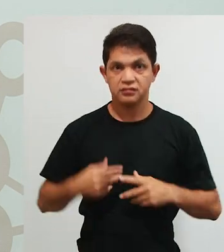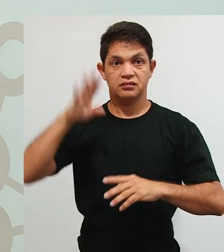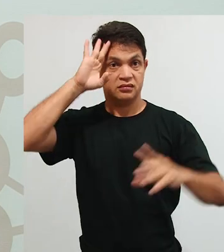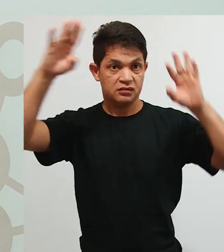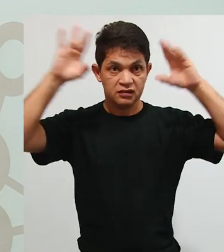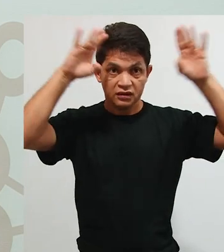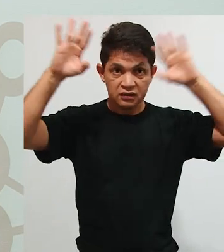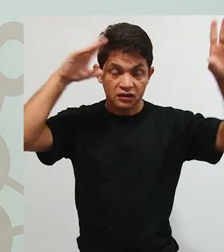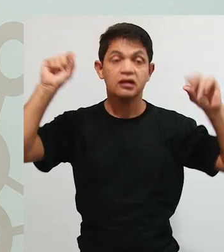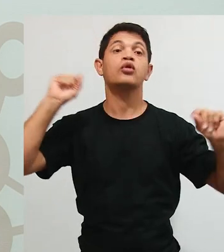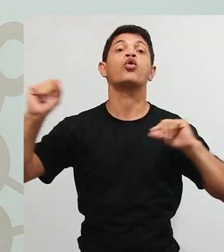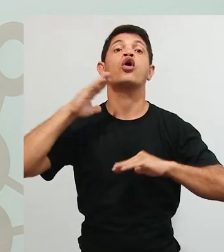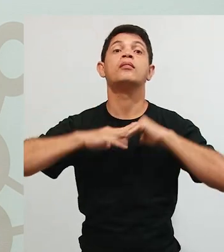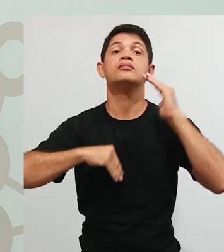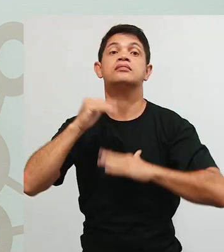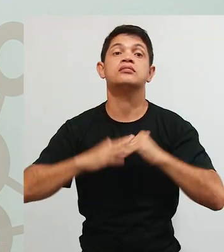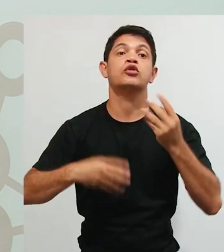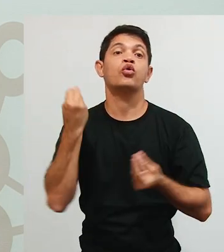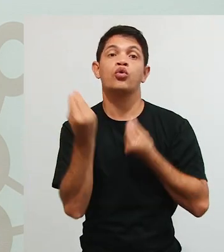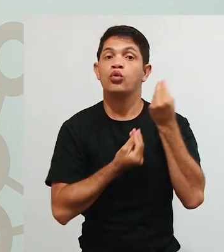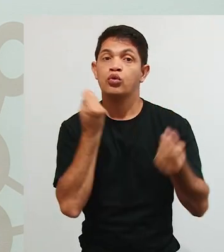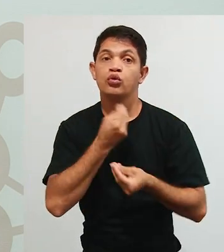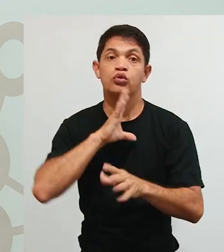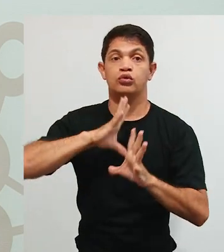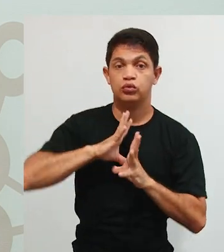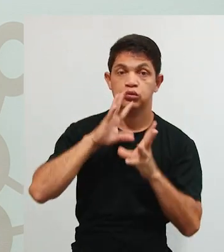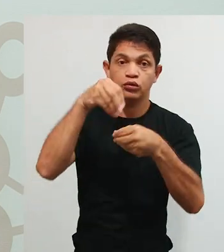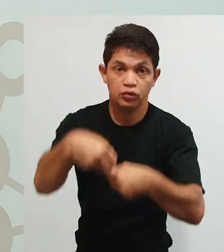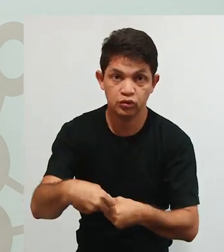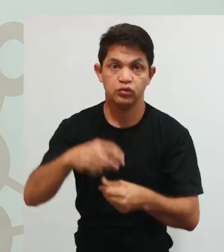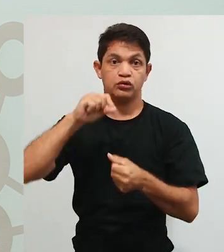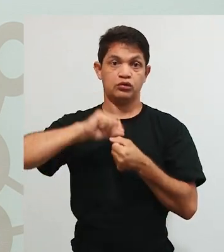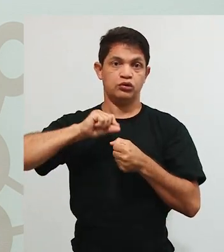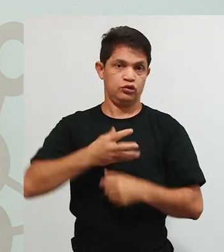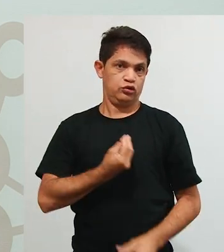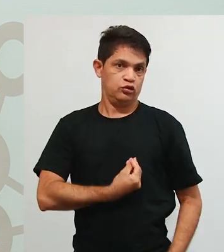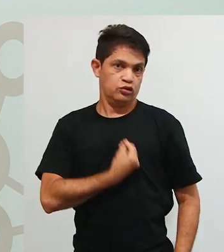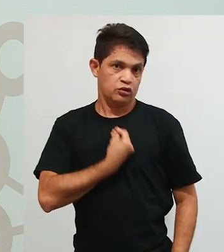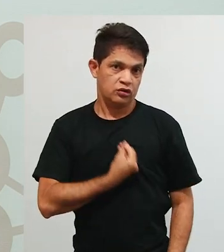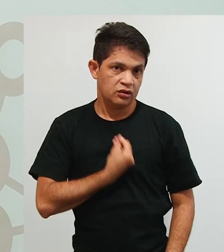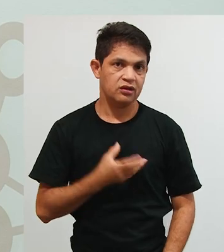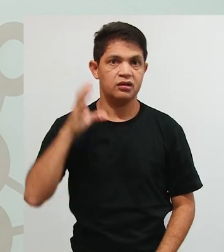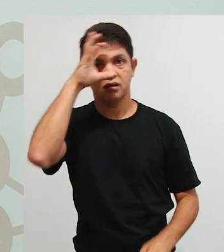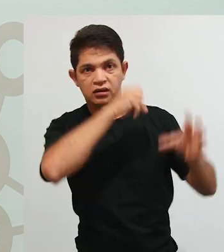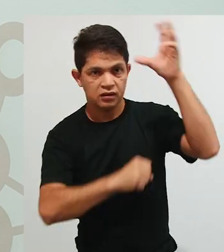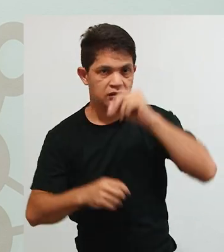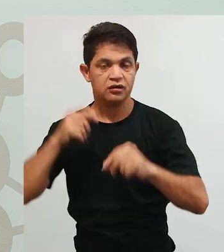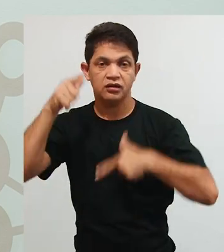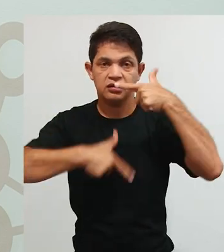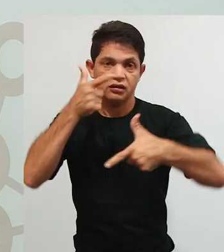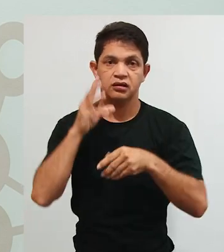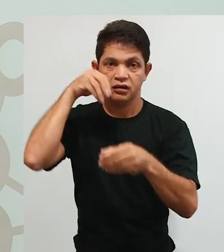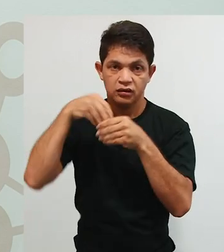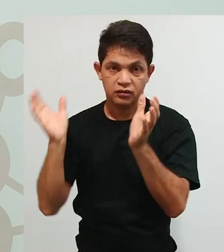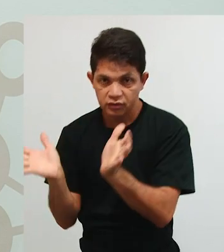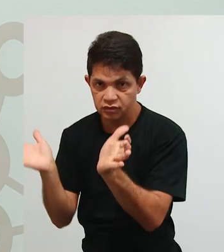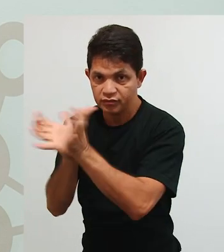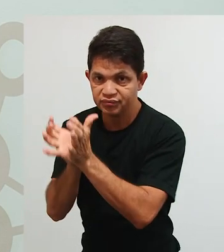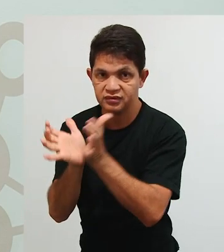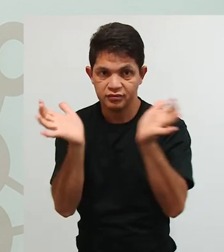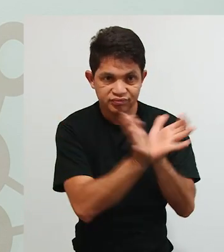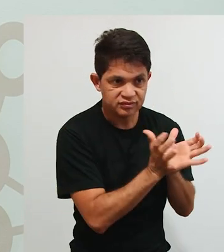interacionistas, que não apenas, existe apenas uma, nenhuma dessas são uma, a gente está trabalhando de grupos, né,